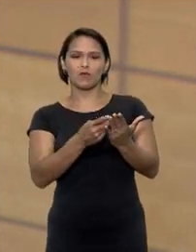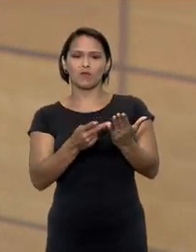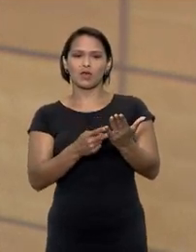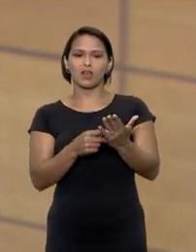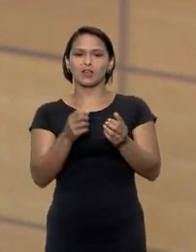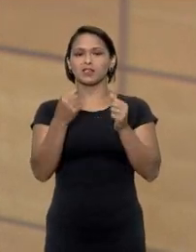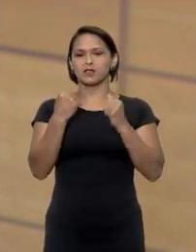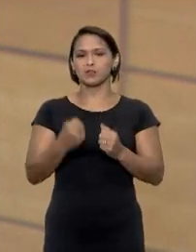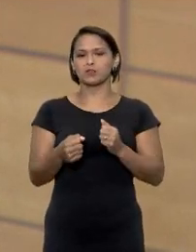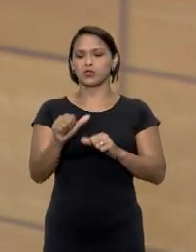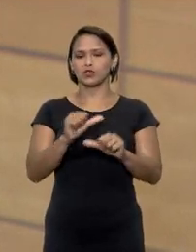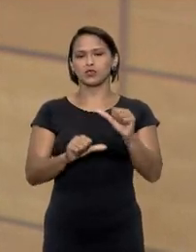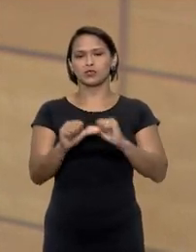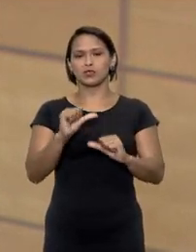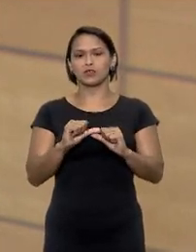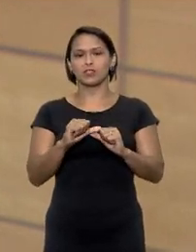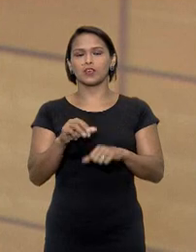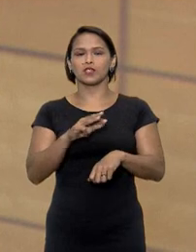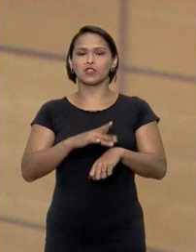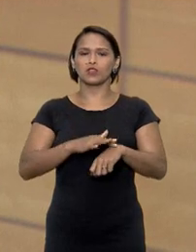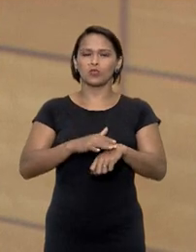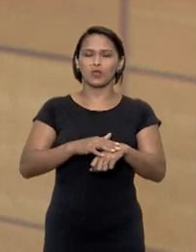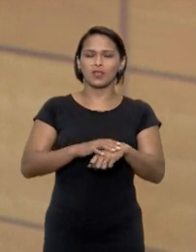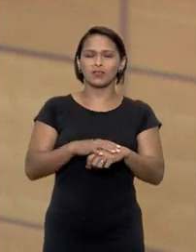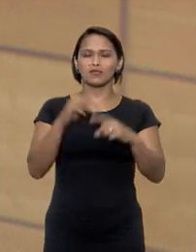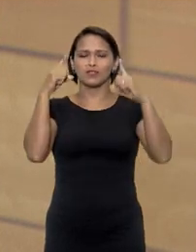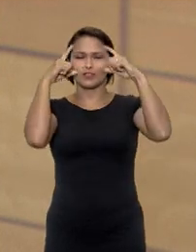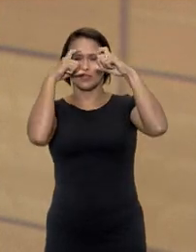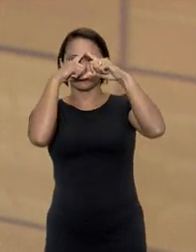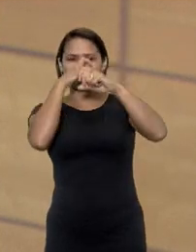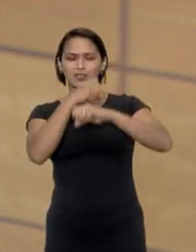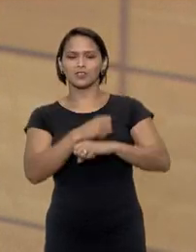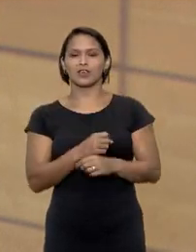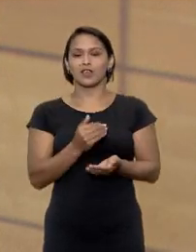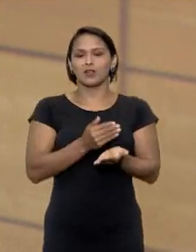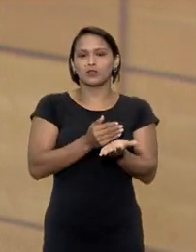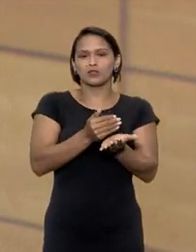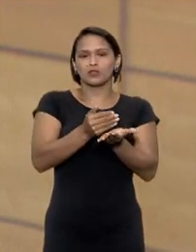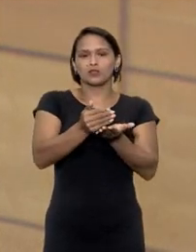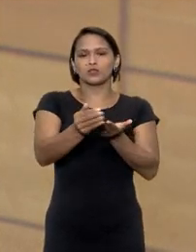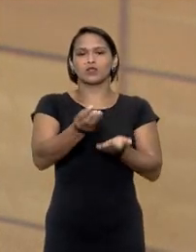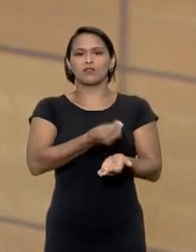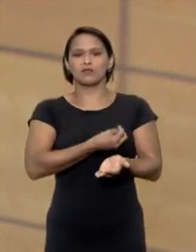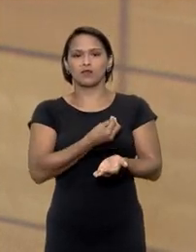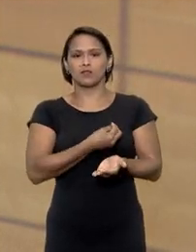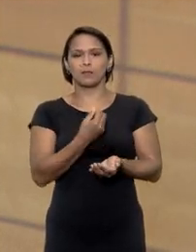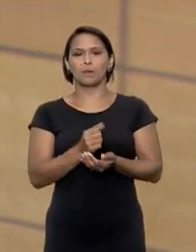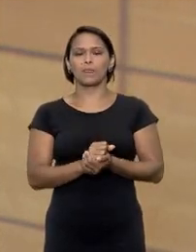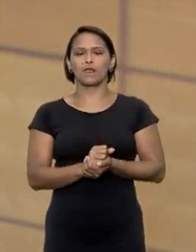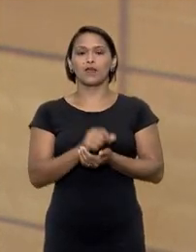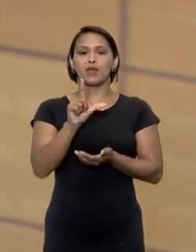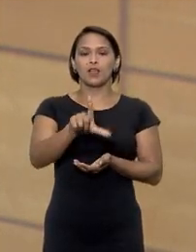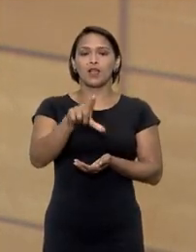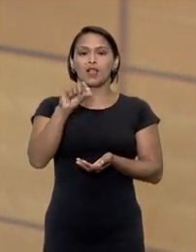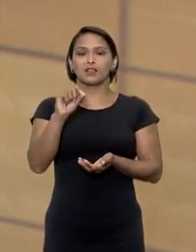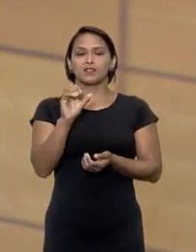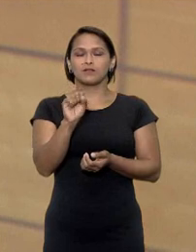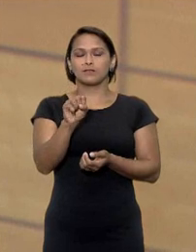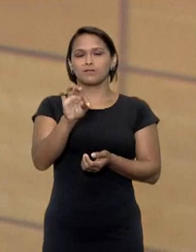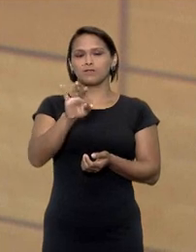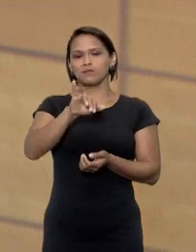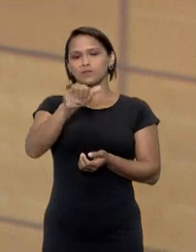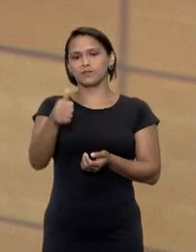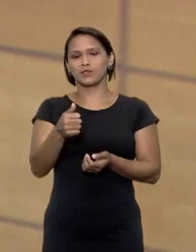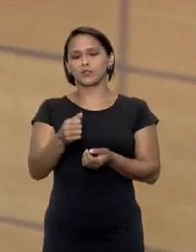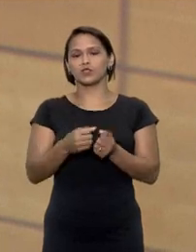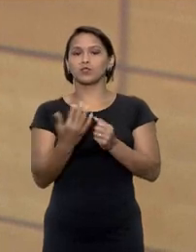estendido no caso de beneficiários com doenças graves que necessitam desse tratamento contínuo a decisão que for tomada pelo STJ sobre